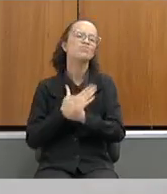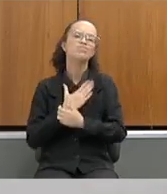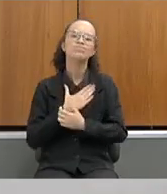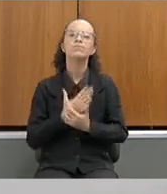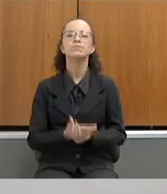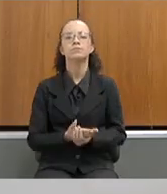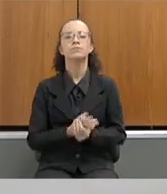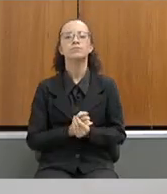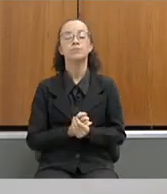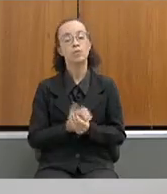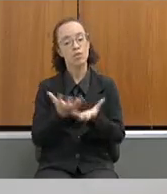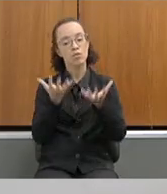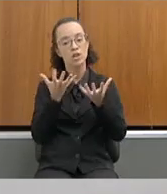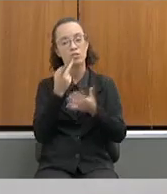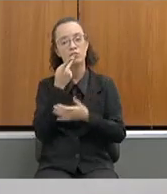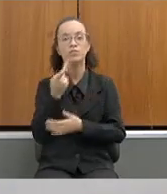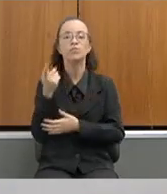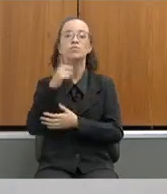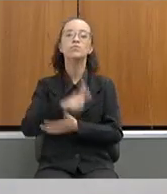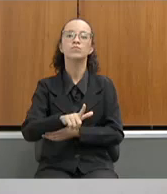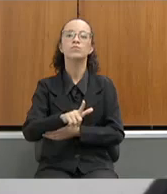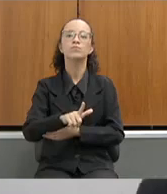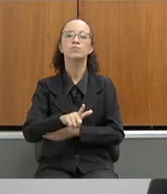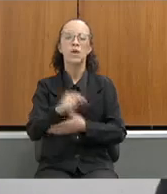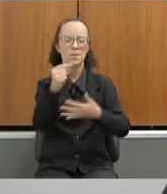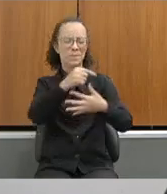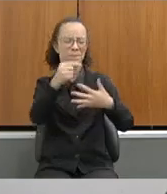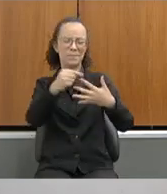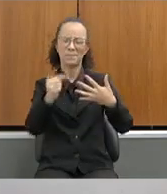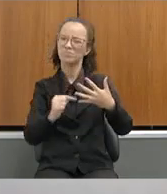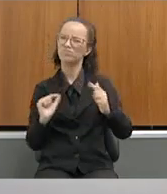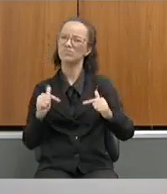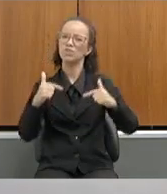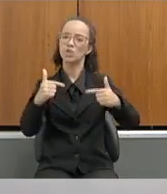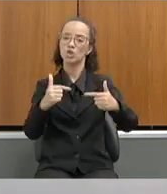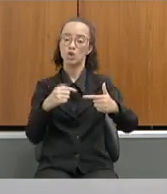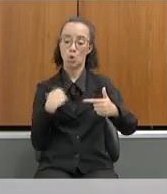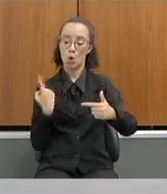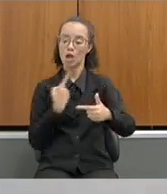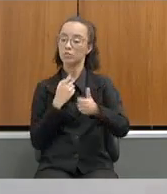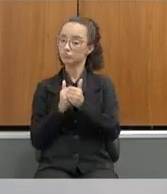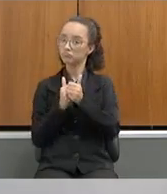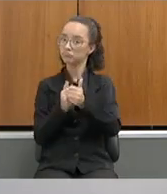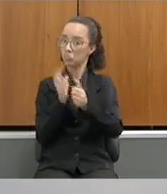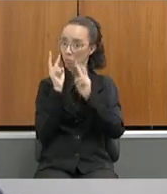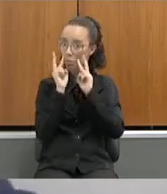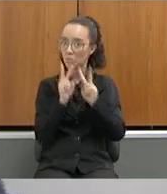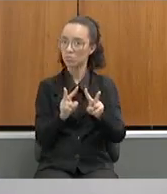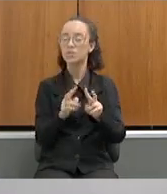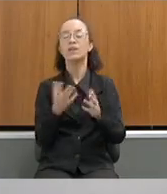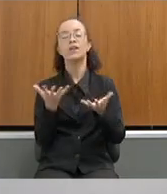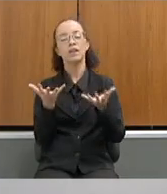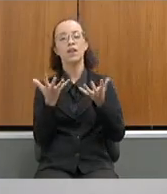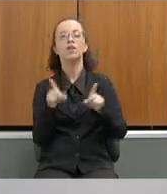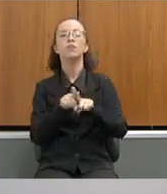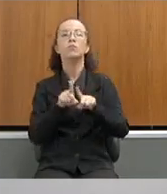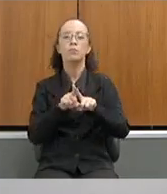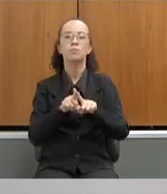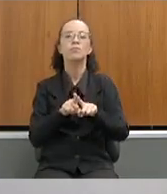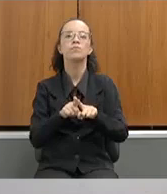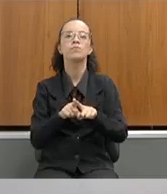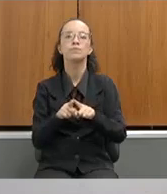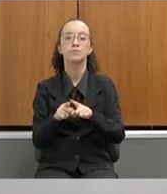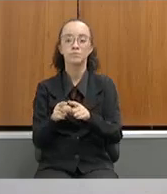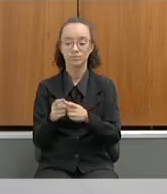Quero destacar aí, neste momento, tantas ações que estamos aí acompanhando. E quero também, secretário, que eu acabei de